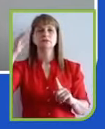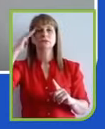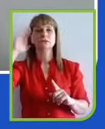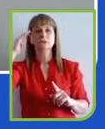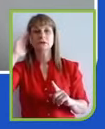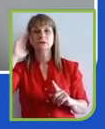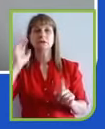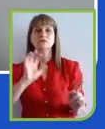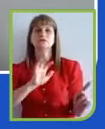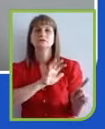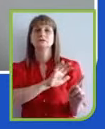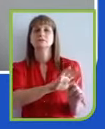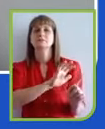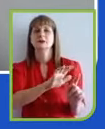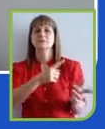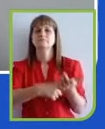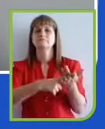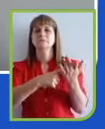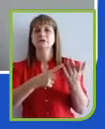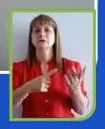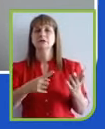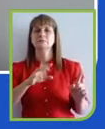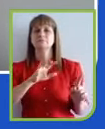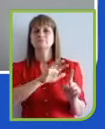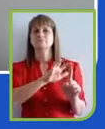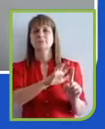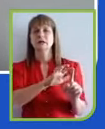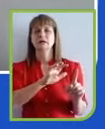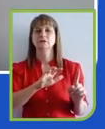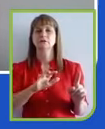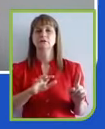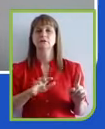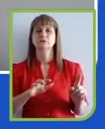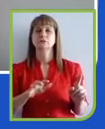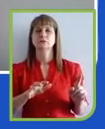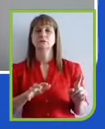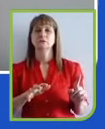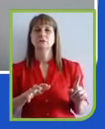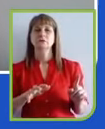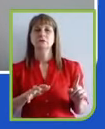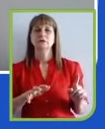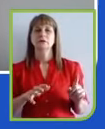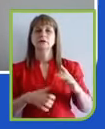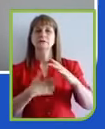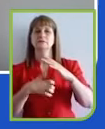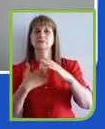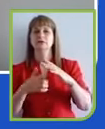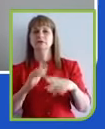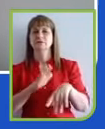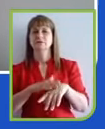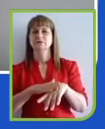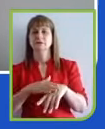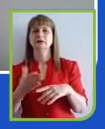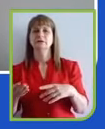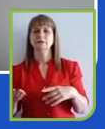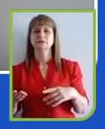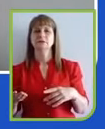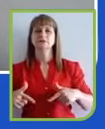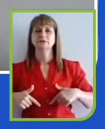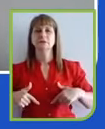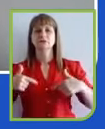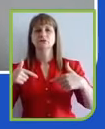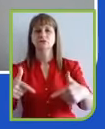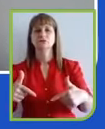esses públicos em grandes empresas, como os que a gente tem aqui nesse painel, o Ambev, Vivo, Braskem, CPFL, é um desafio